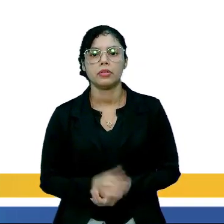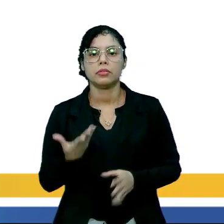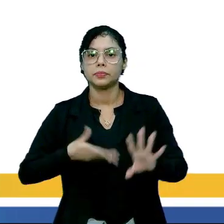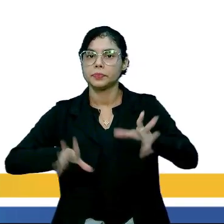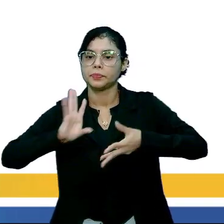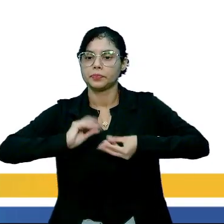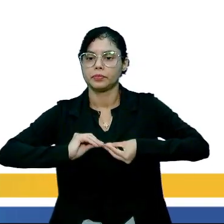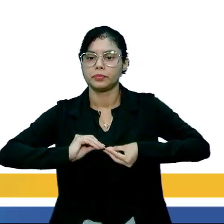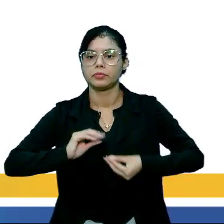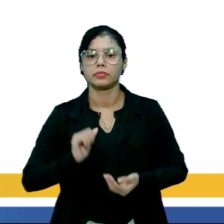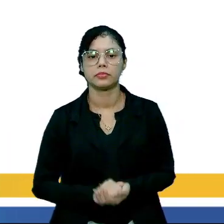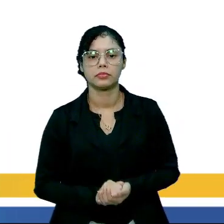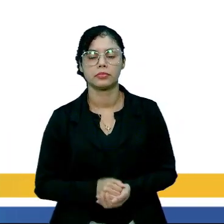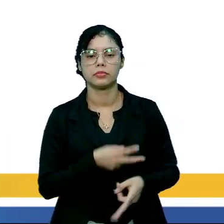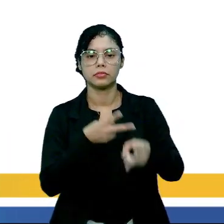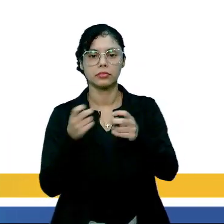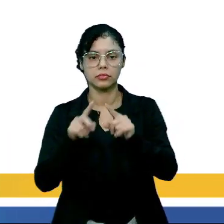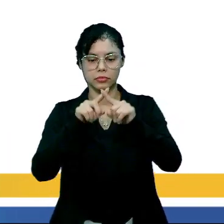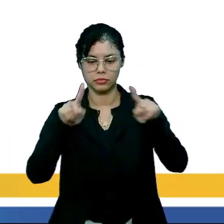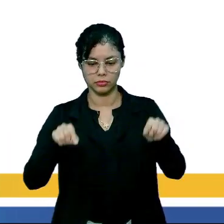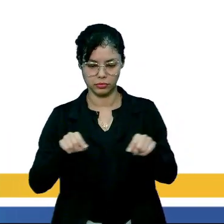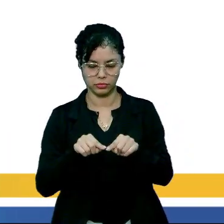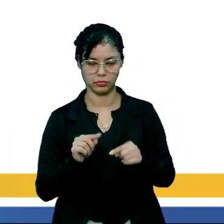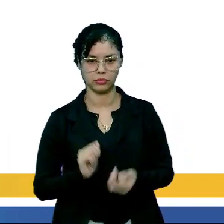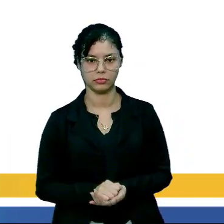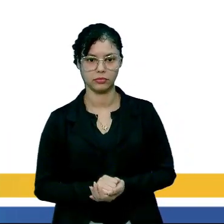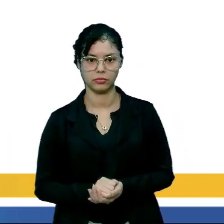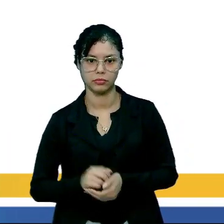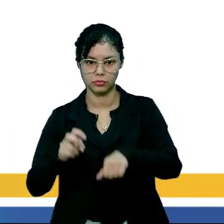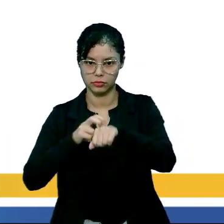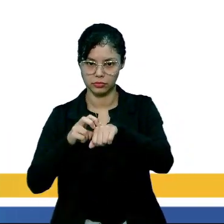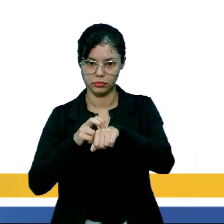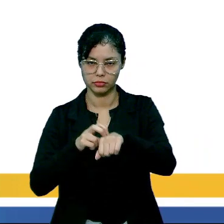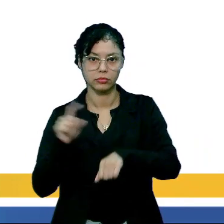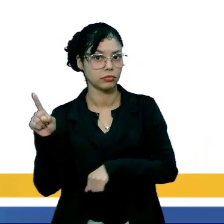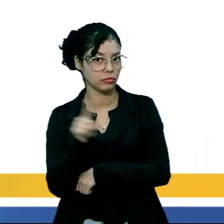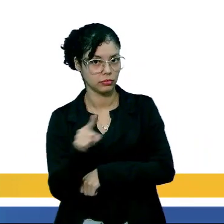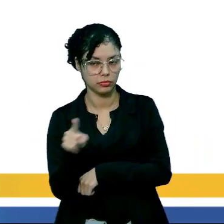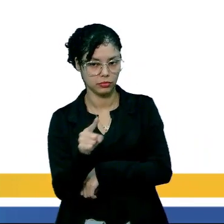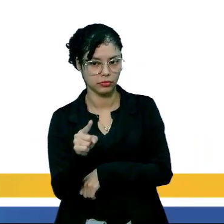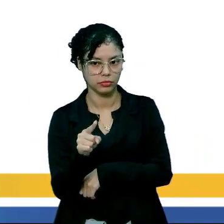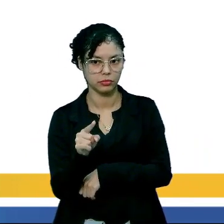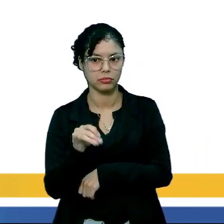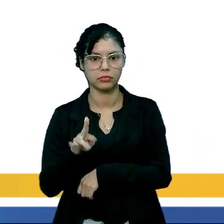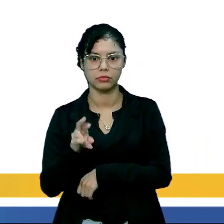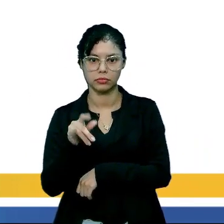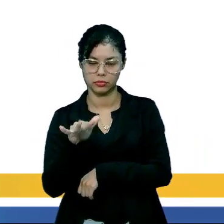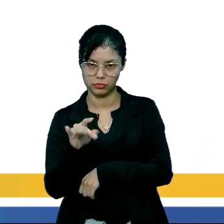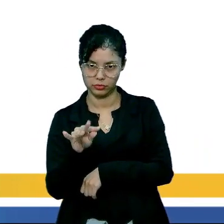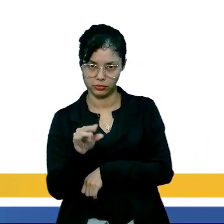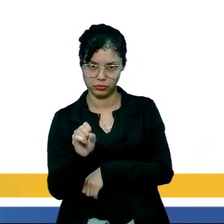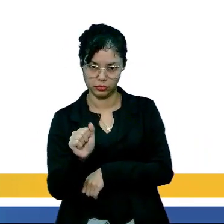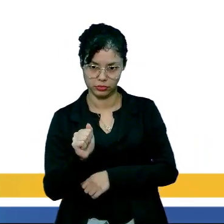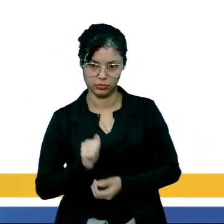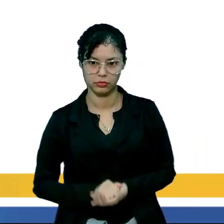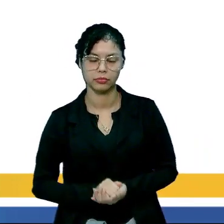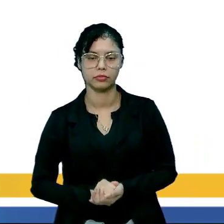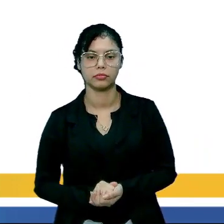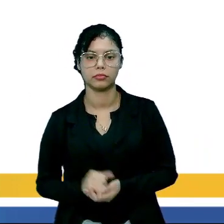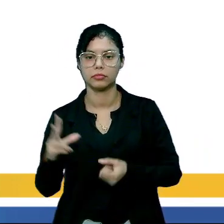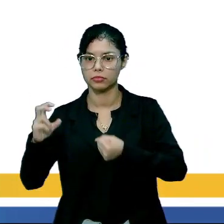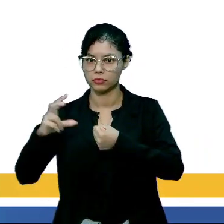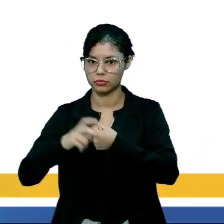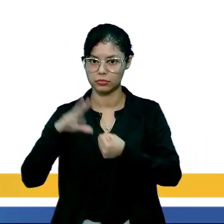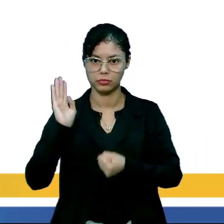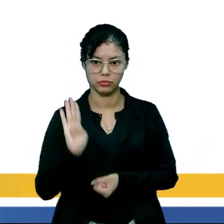Resumindo. Olhe no quadrinho abaixo. A parte verde quer dizer os não infectados, que é